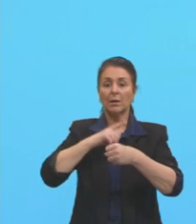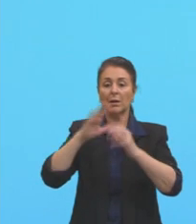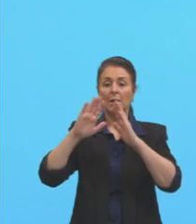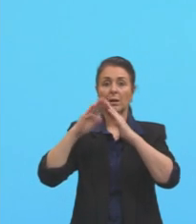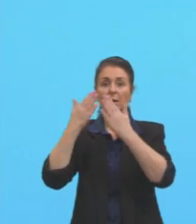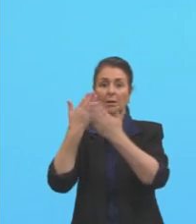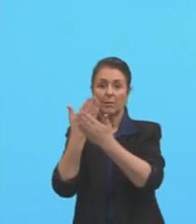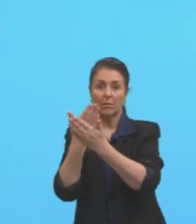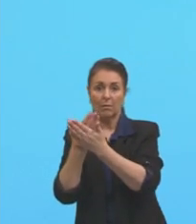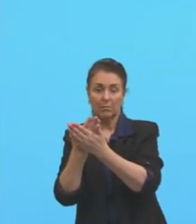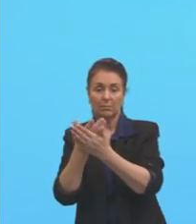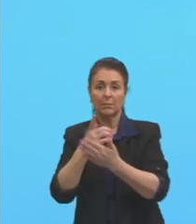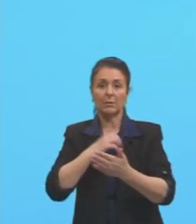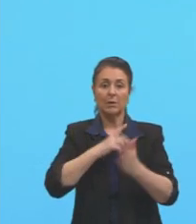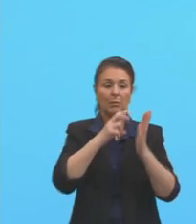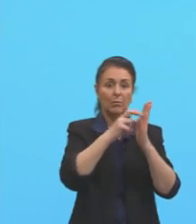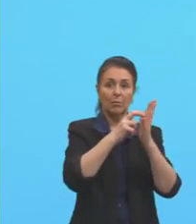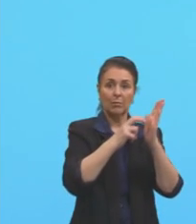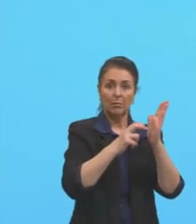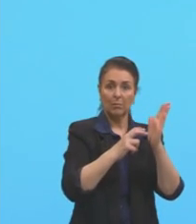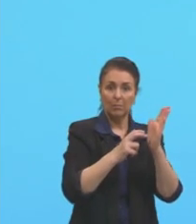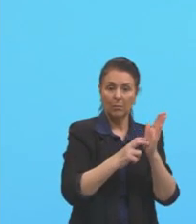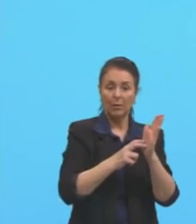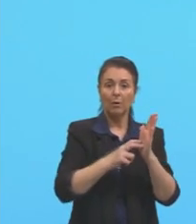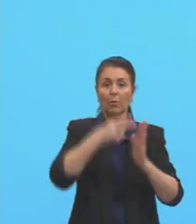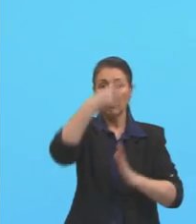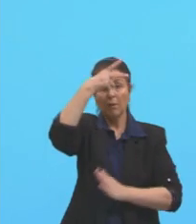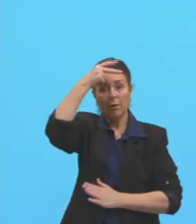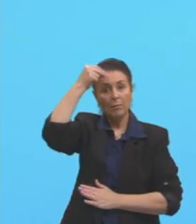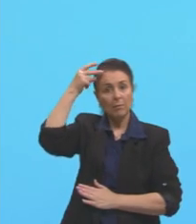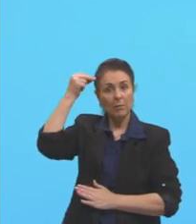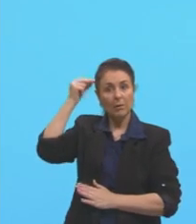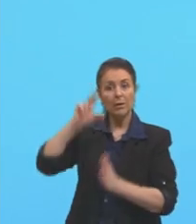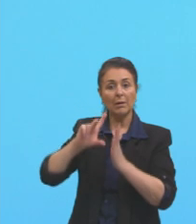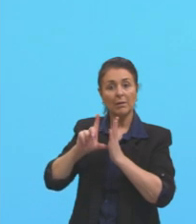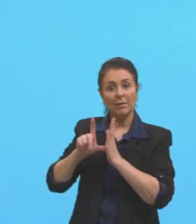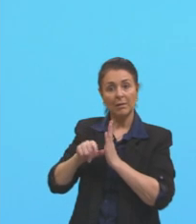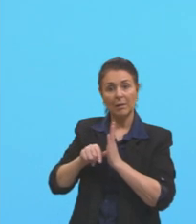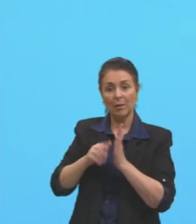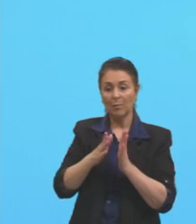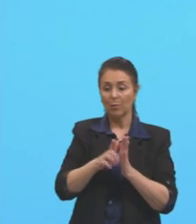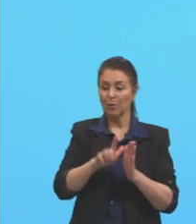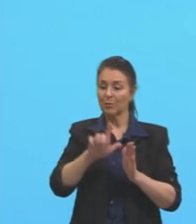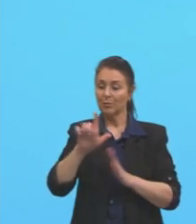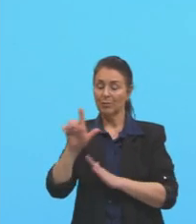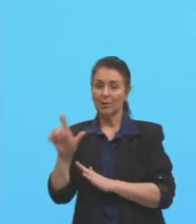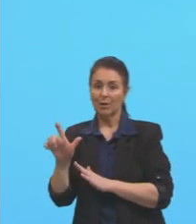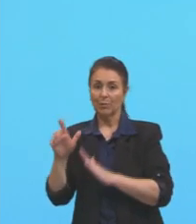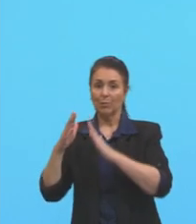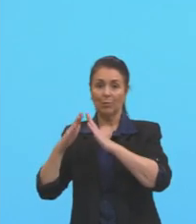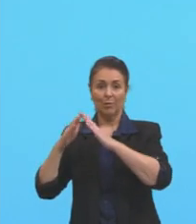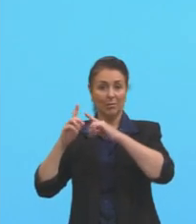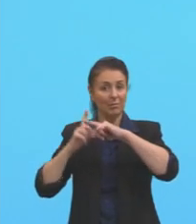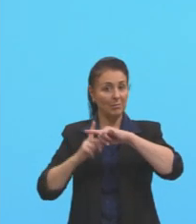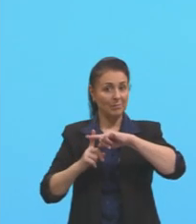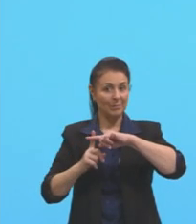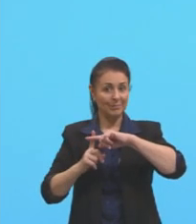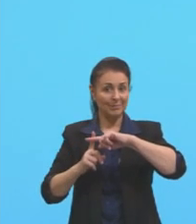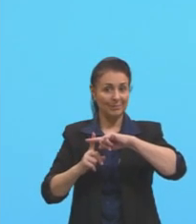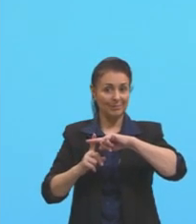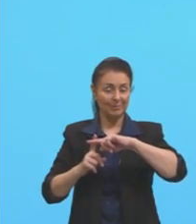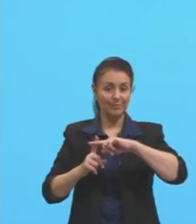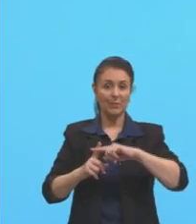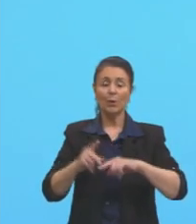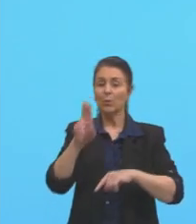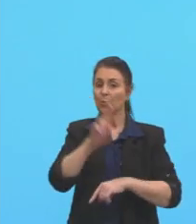a escola, eu tenho o banco e também a prefeitura aqui, e logo ao lado, a igreja. Com esse tipo de